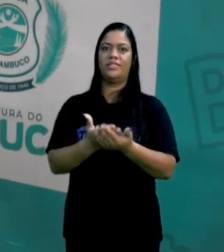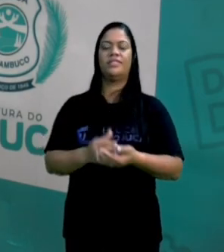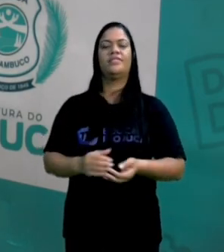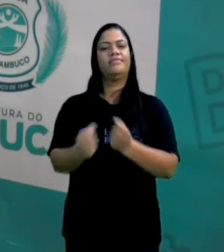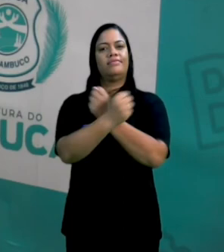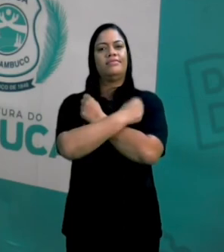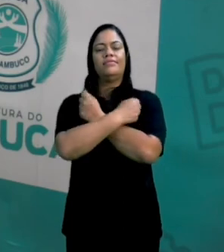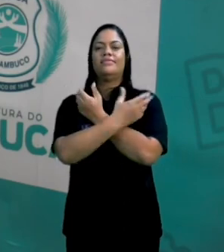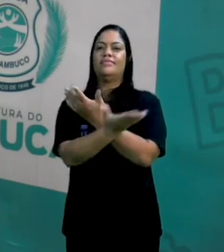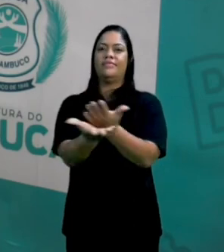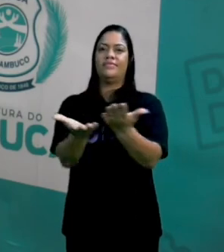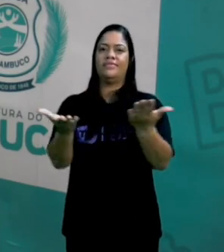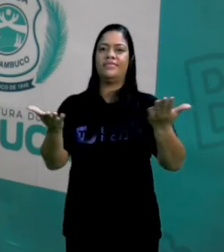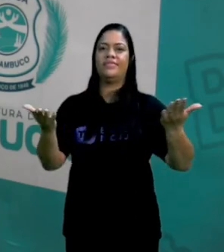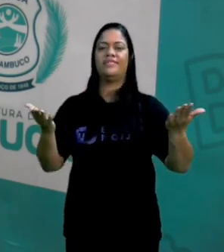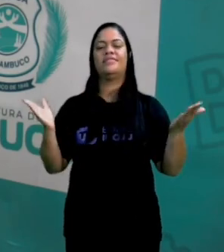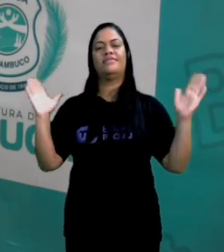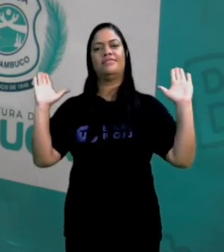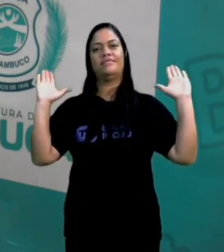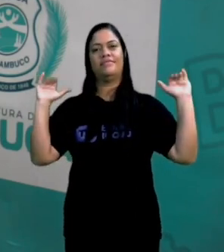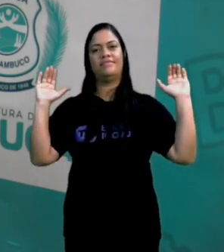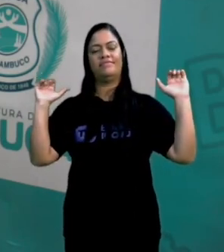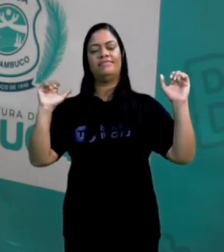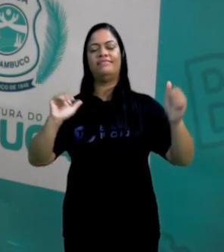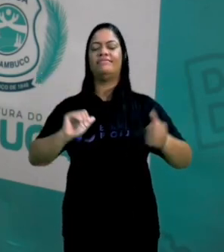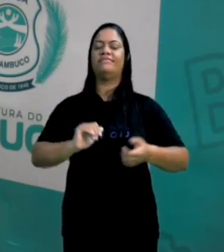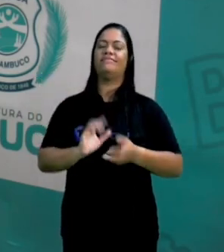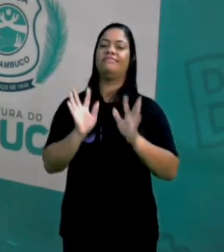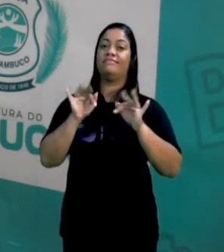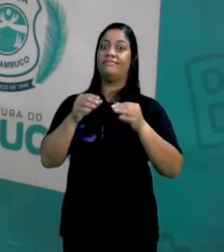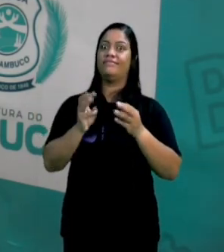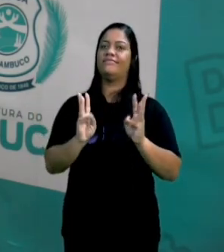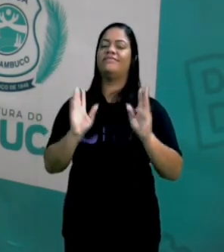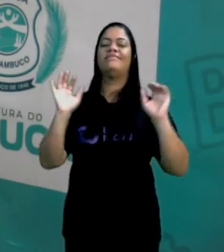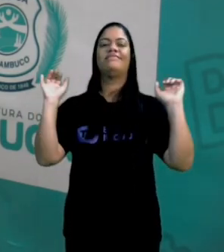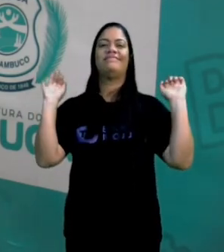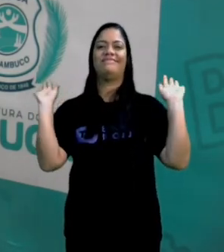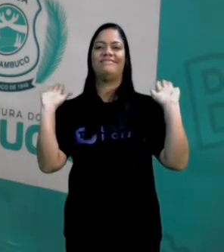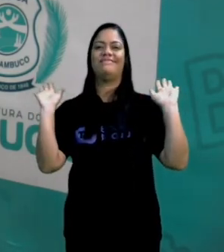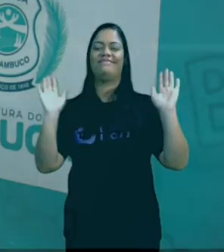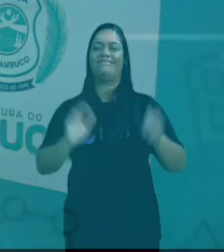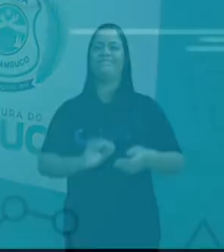Um grande abraço para vocês, um excelente final de semana a todos e até mais!